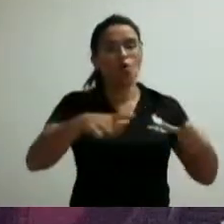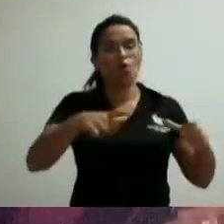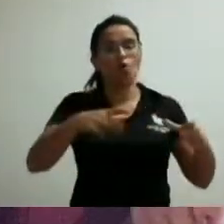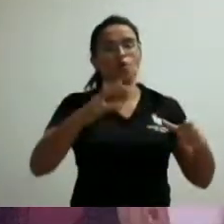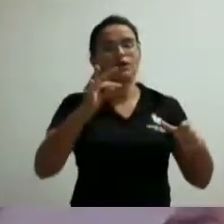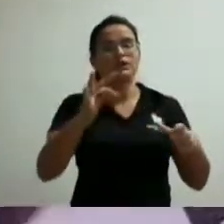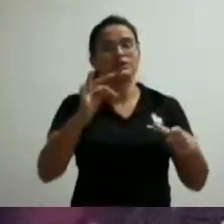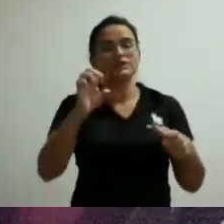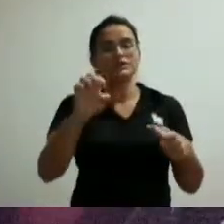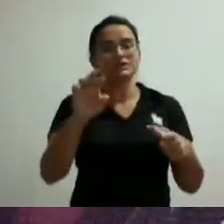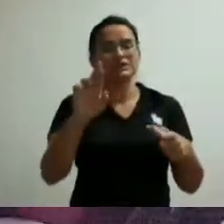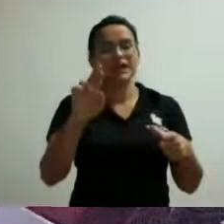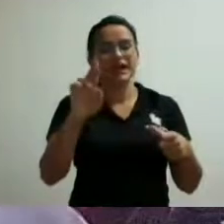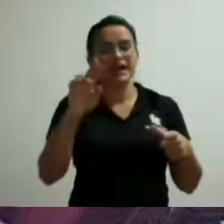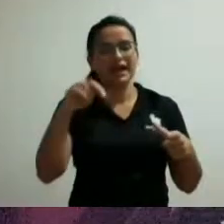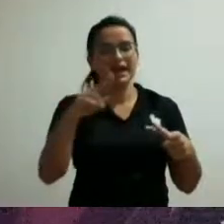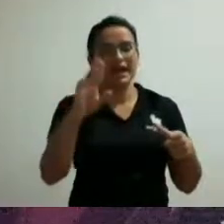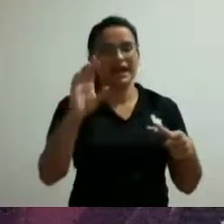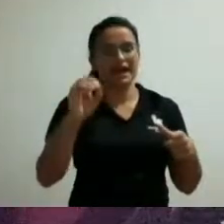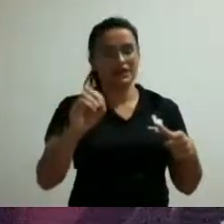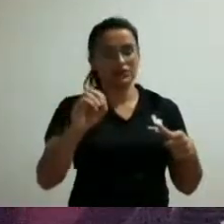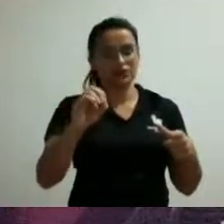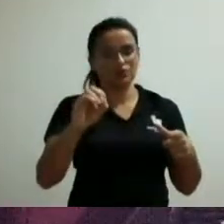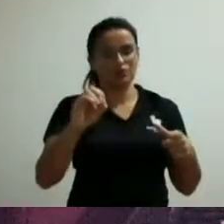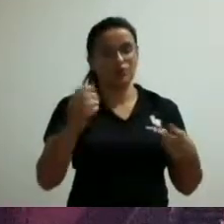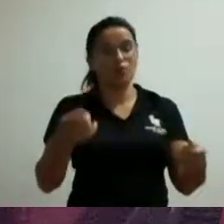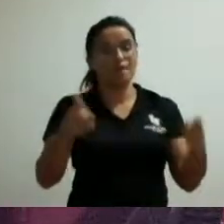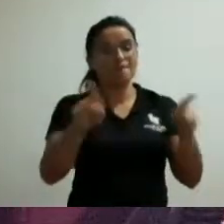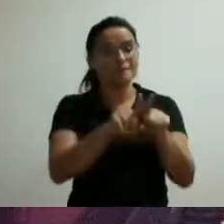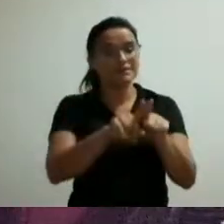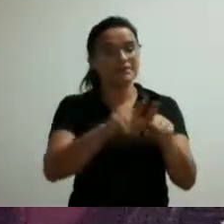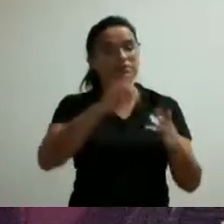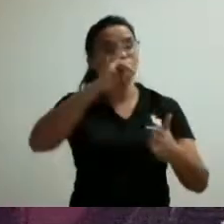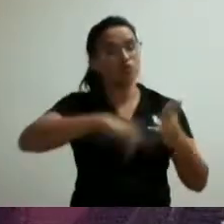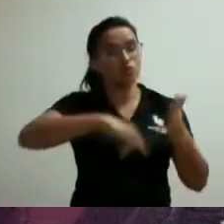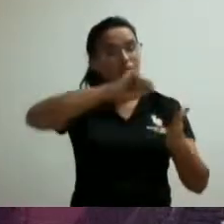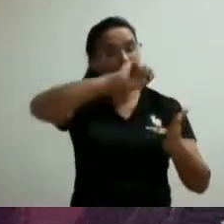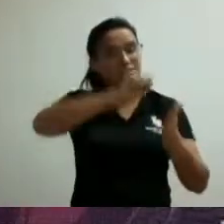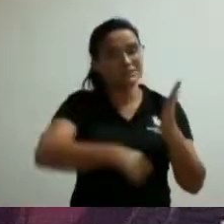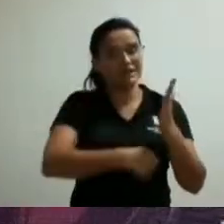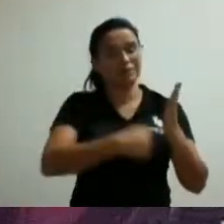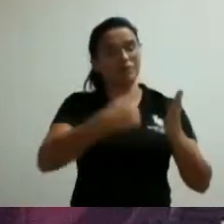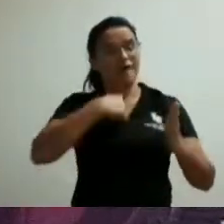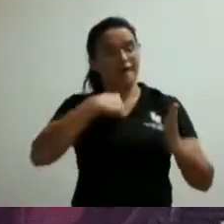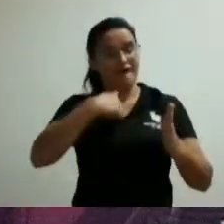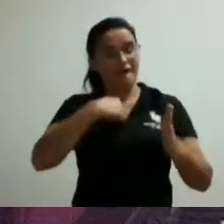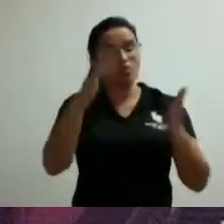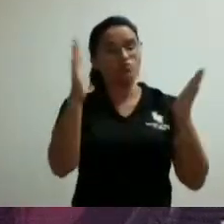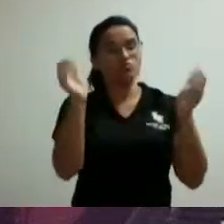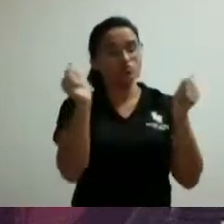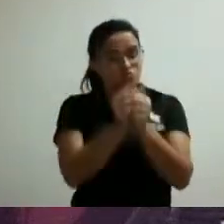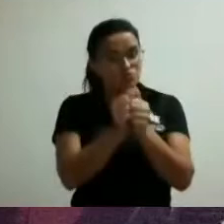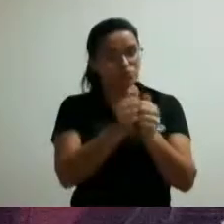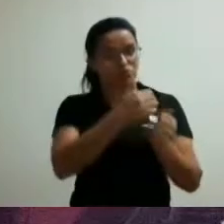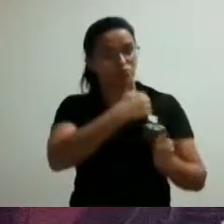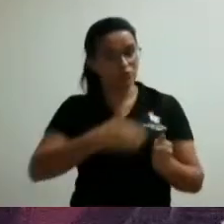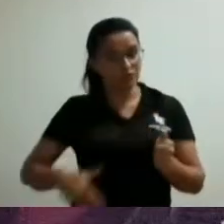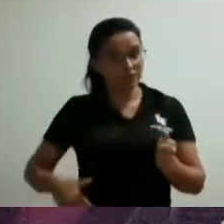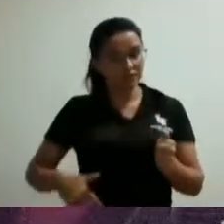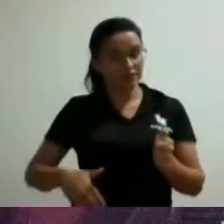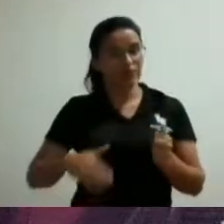dentro de uma parceria com documento assinado eu governador do estado juntamente